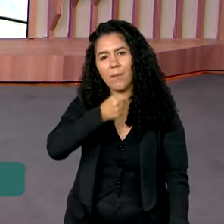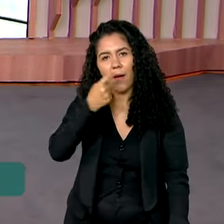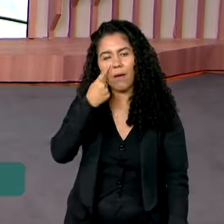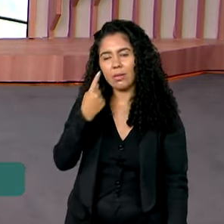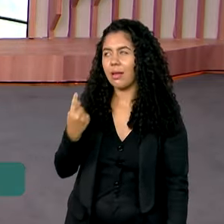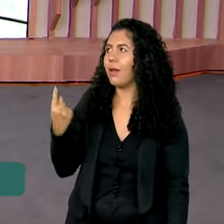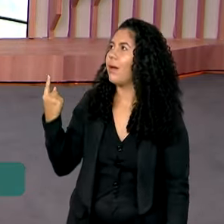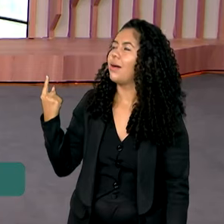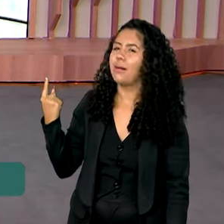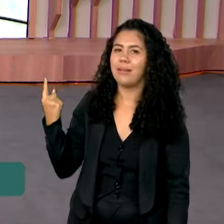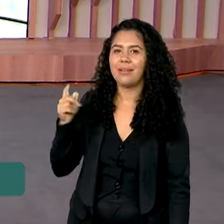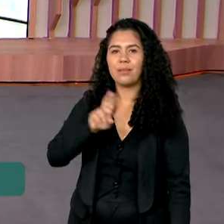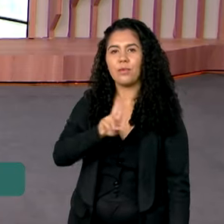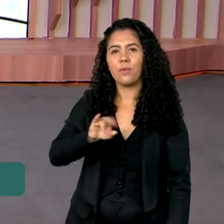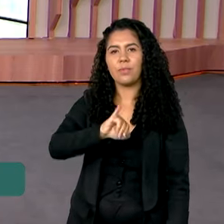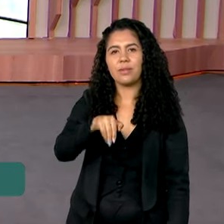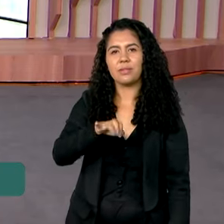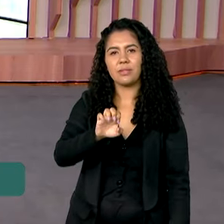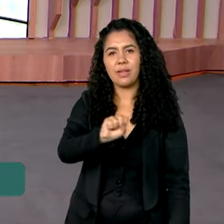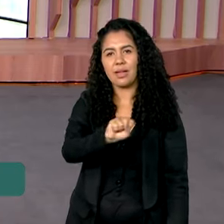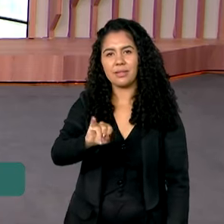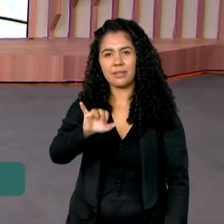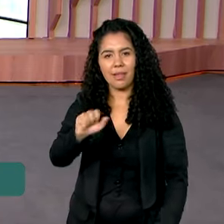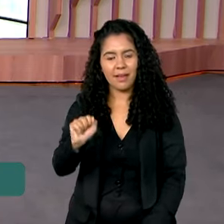tem os detalhes para a gente. Bom dia, Jéssica.